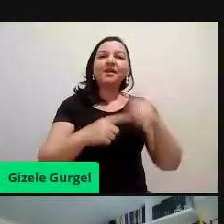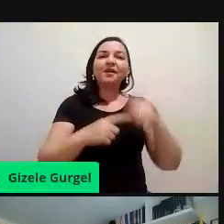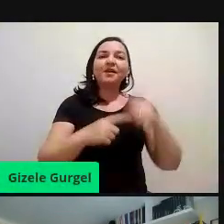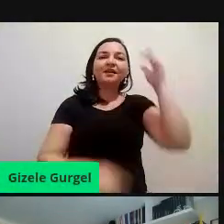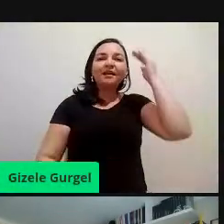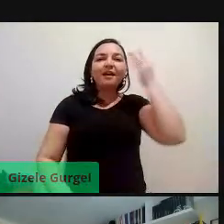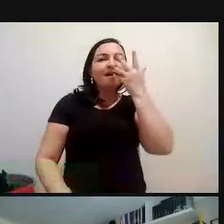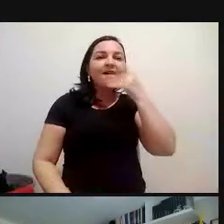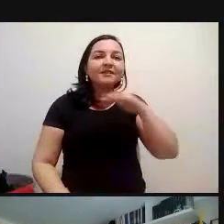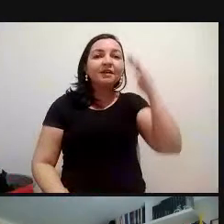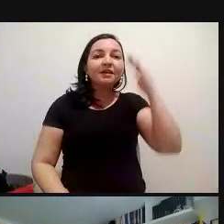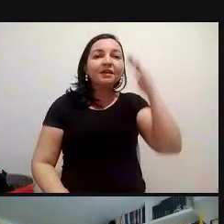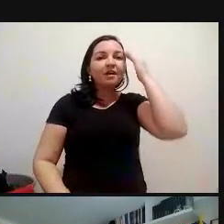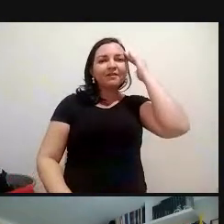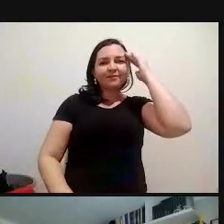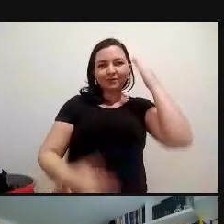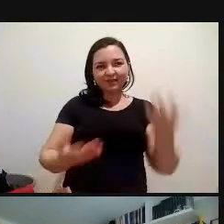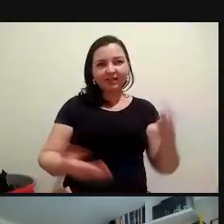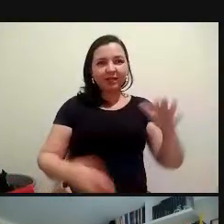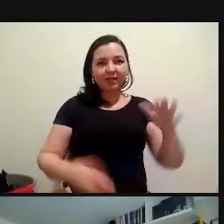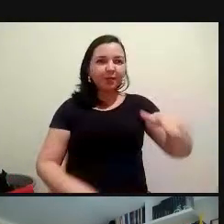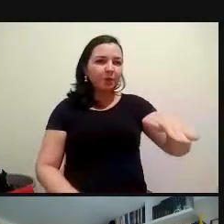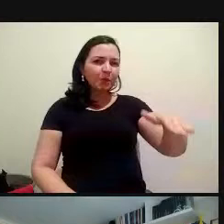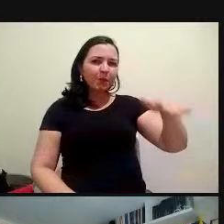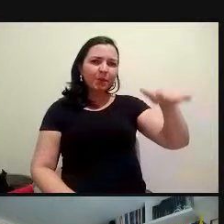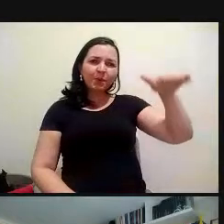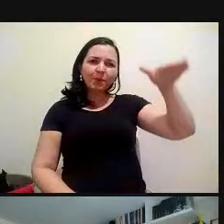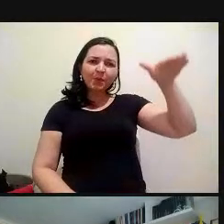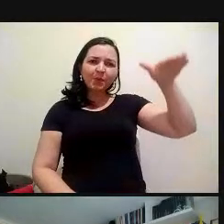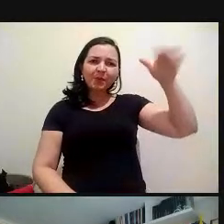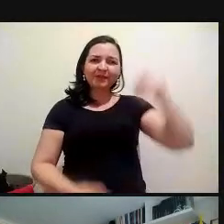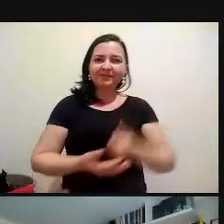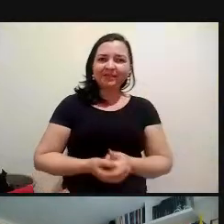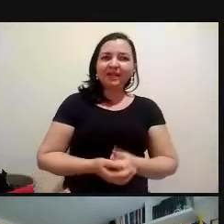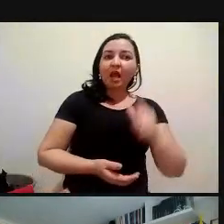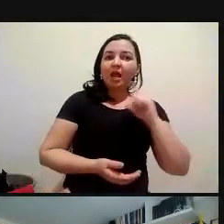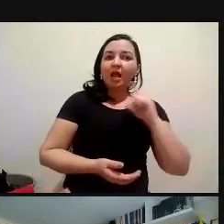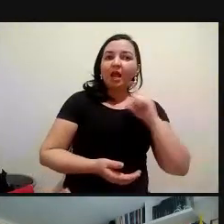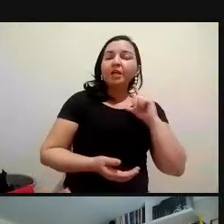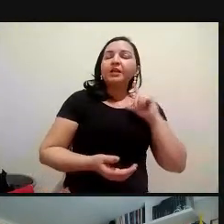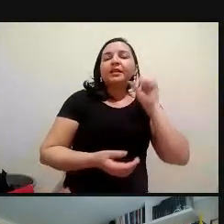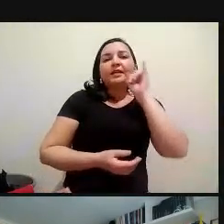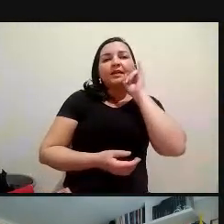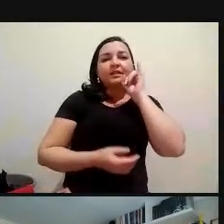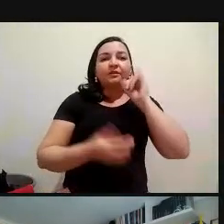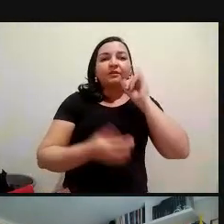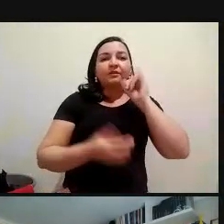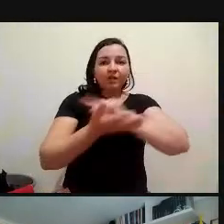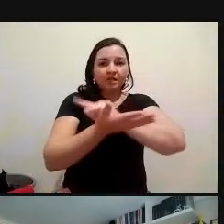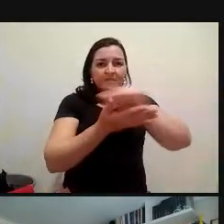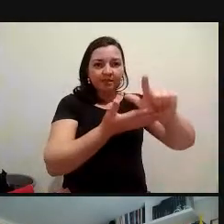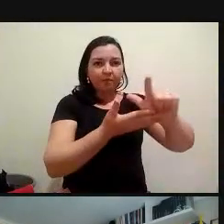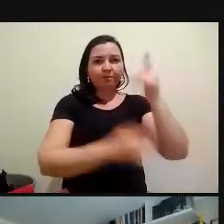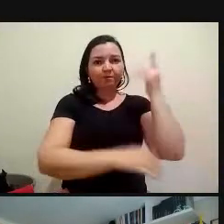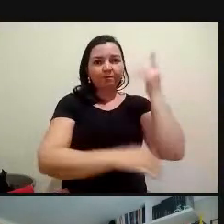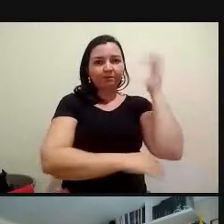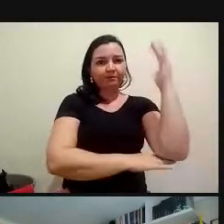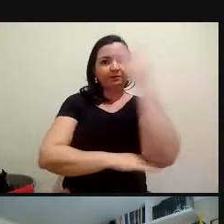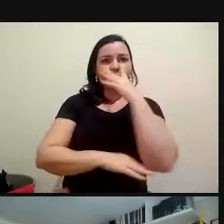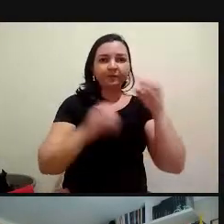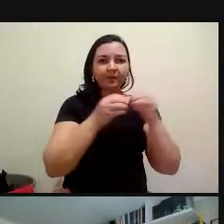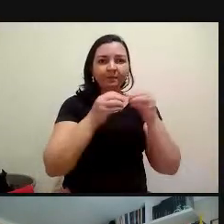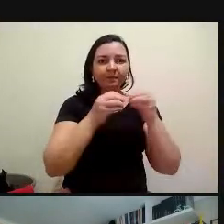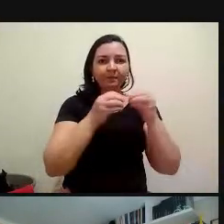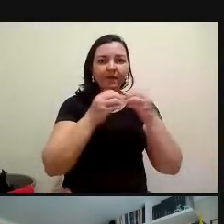sensibilização, porque a gente não consegue limpar a praia toda, né, se a gente chega no, a gente, por exemplo, fez uma limpeza na mata, ali próximo ao FBB, na frente